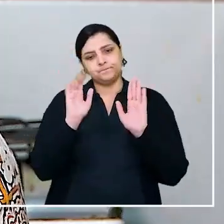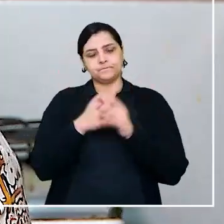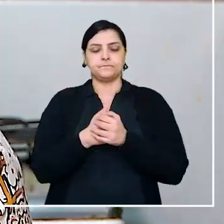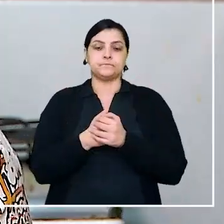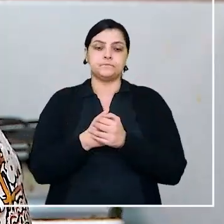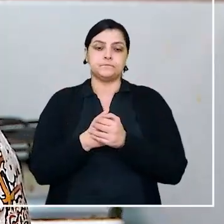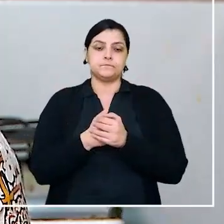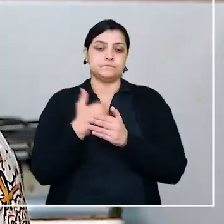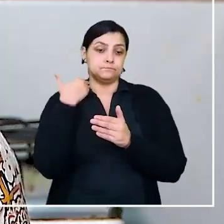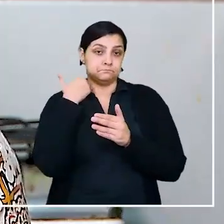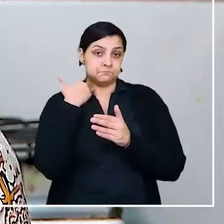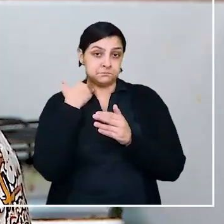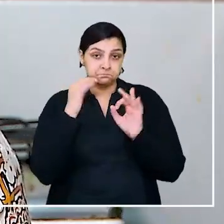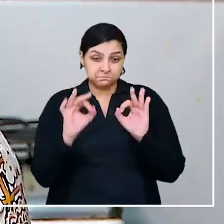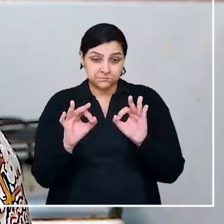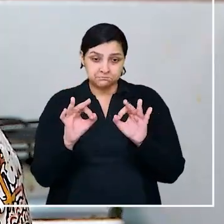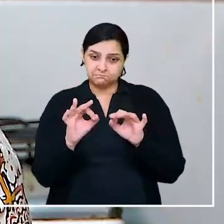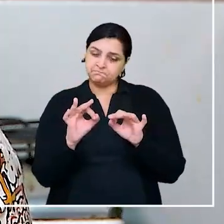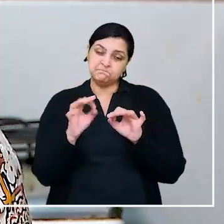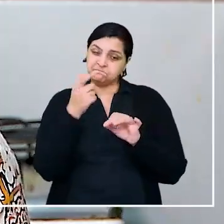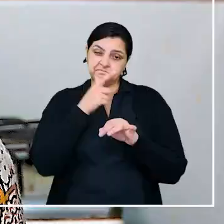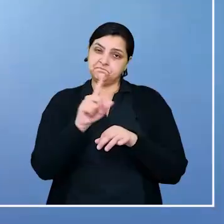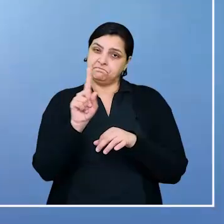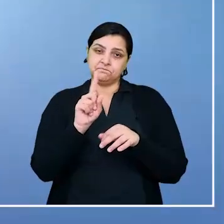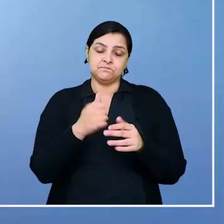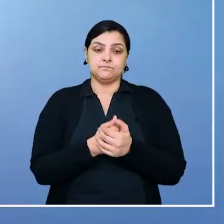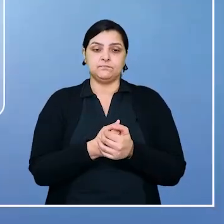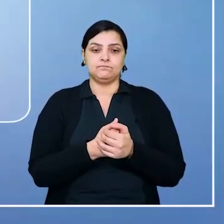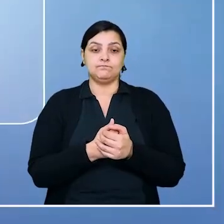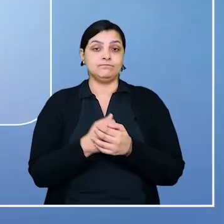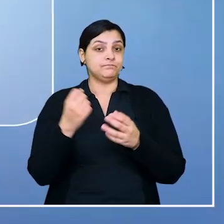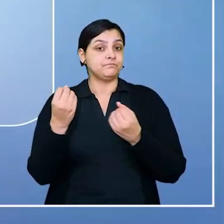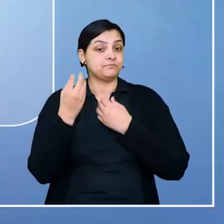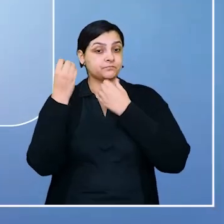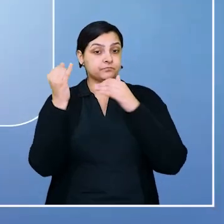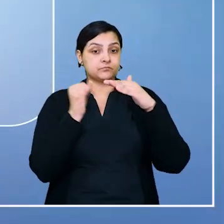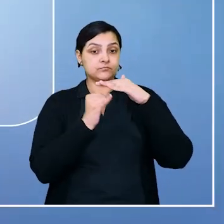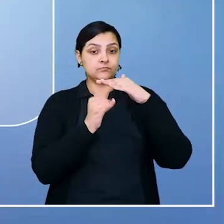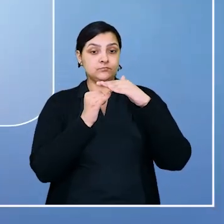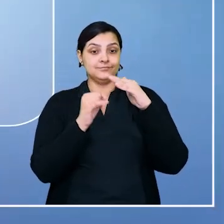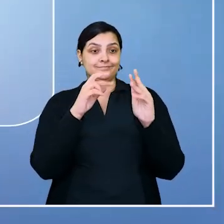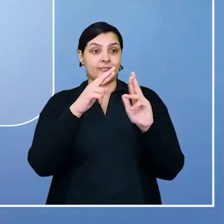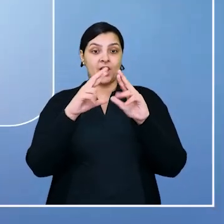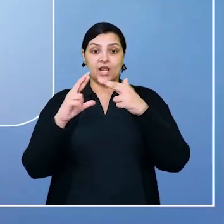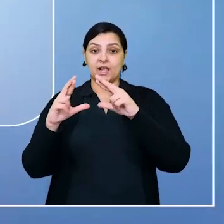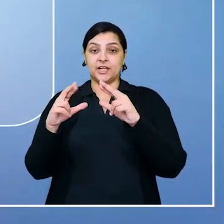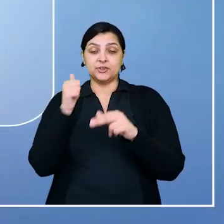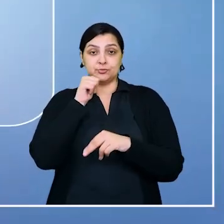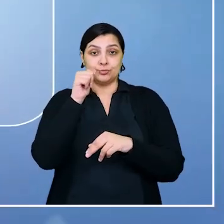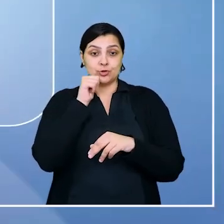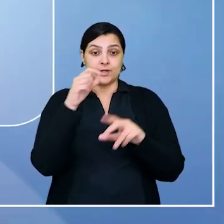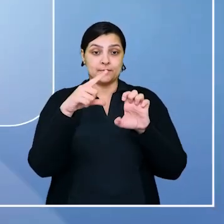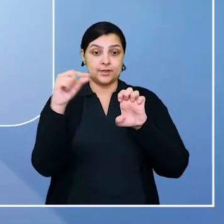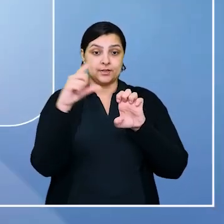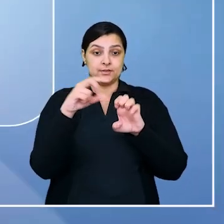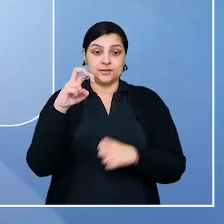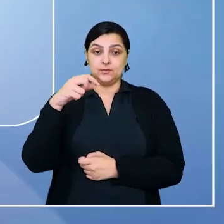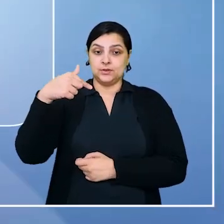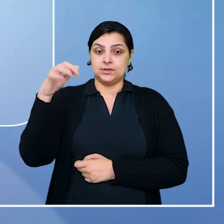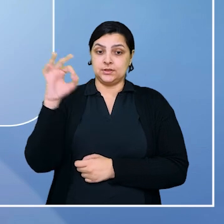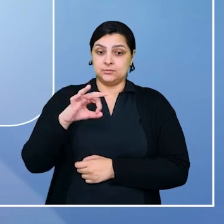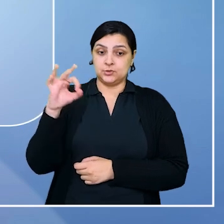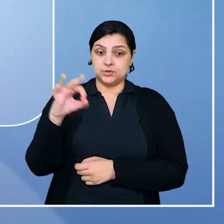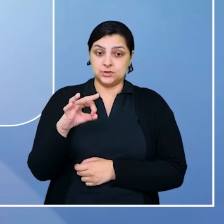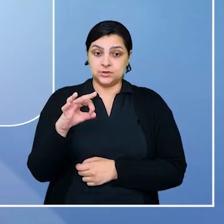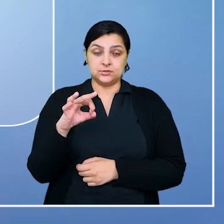mas pelo banco mesmo não consegui. Dados do Instituto Rede Mulher Empreendedora mostram que 57